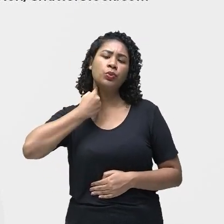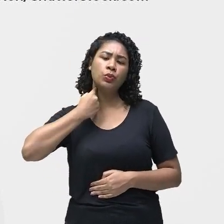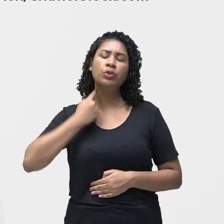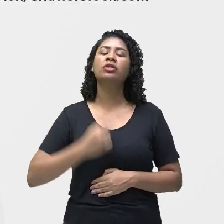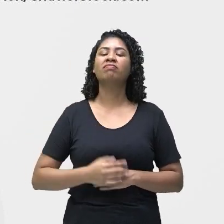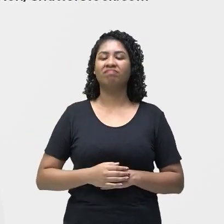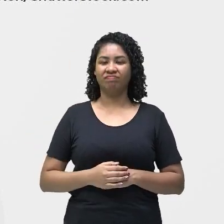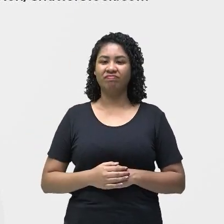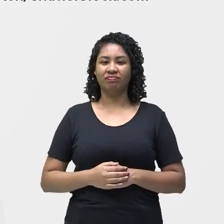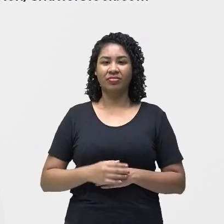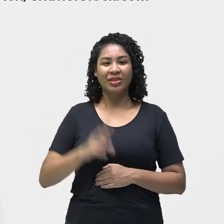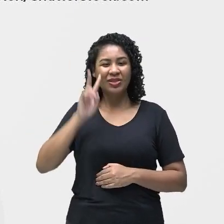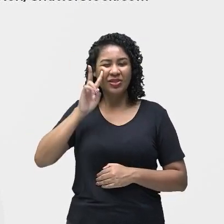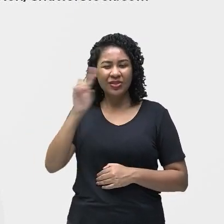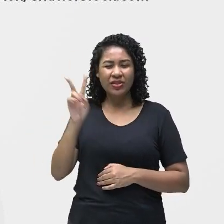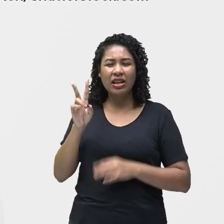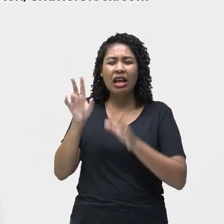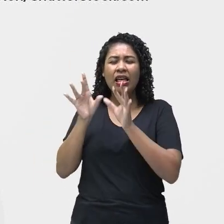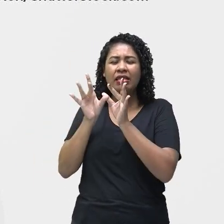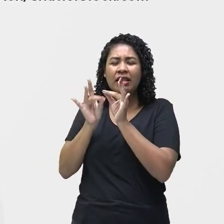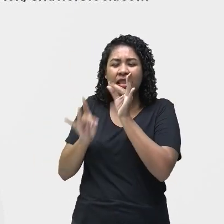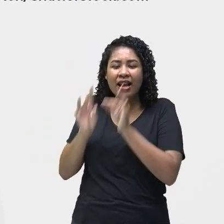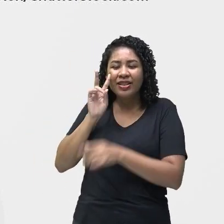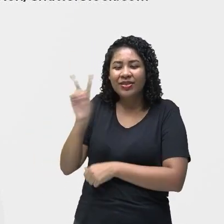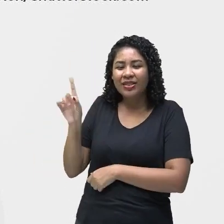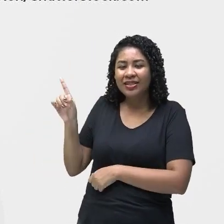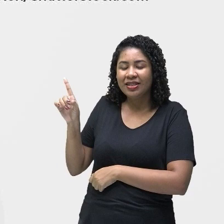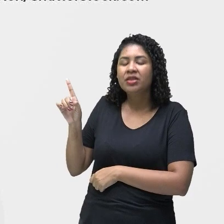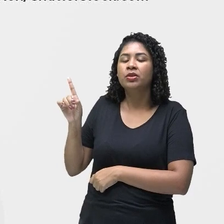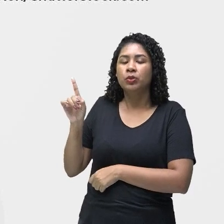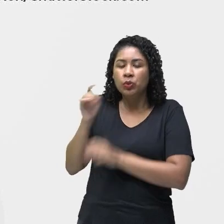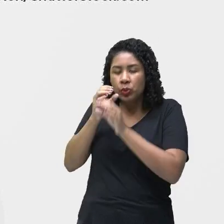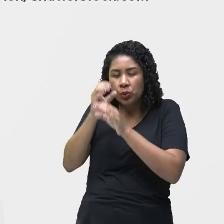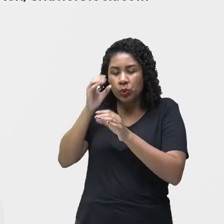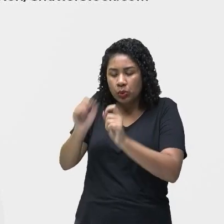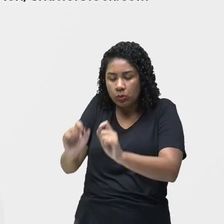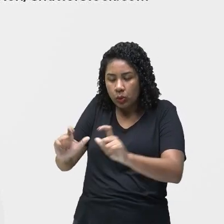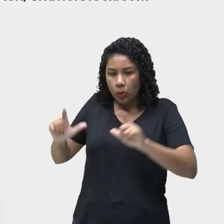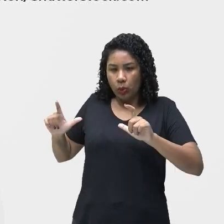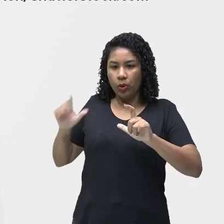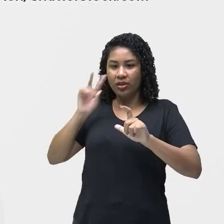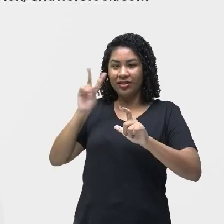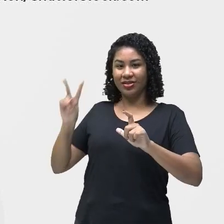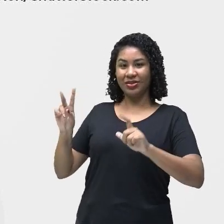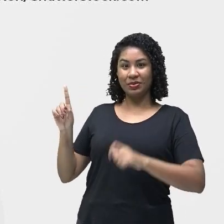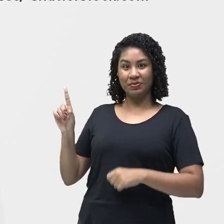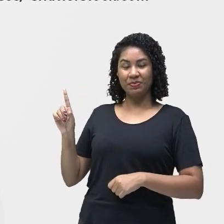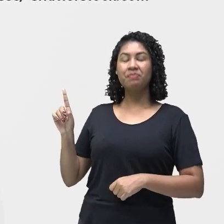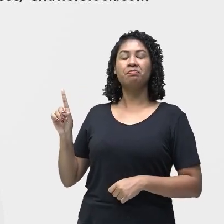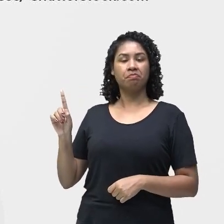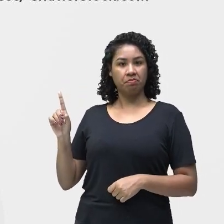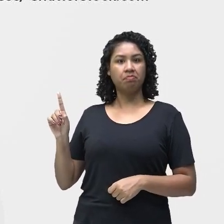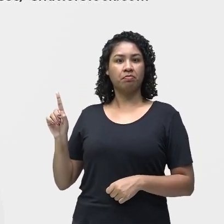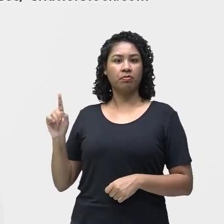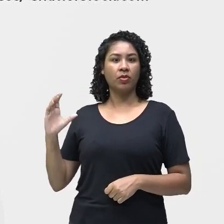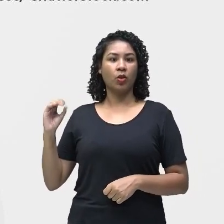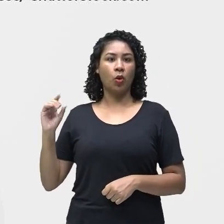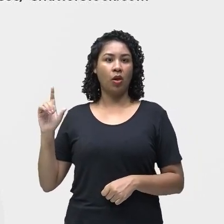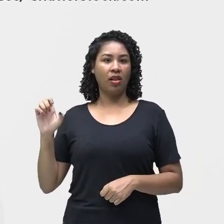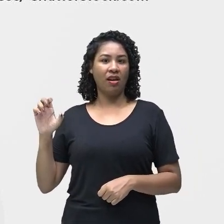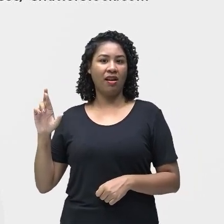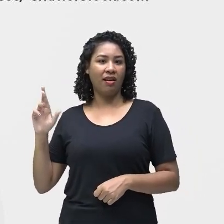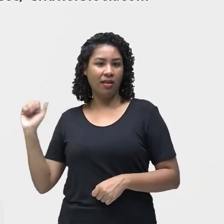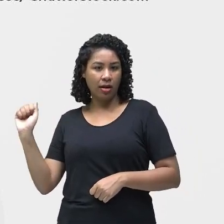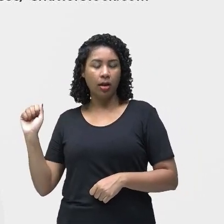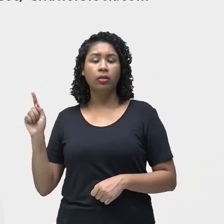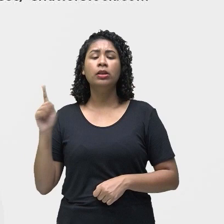o tipo de bactéria, né? Que atinge, que pode ocasionar o cólera. E os principais sinais e sintomas